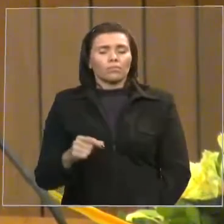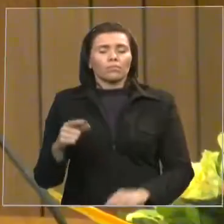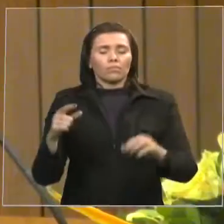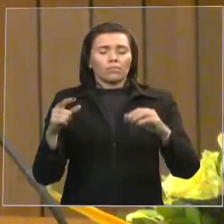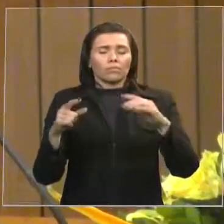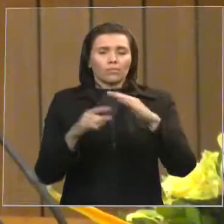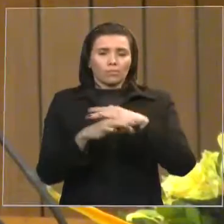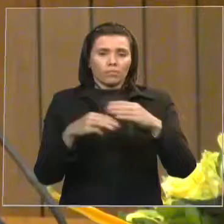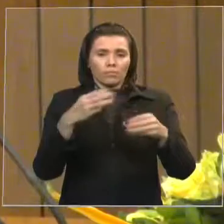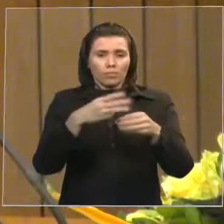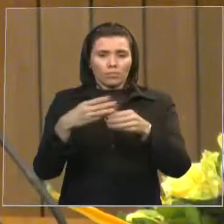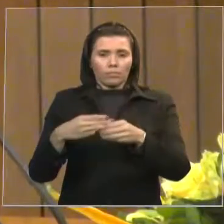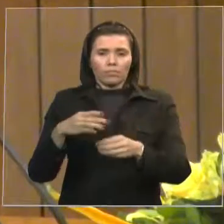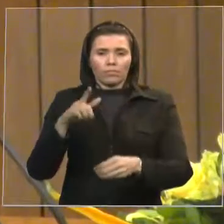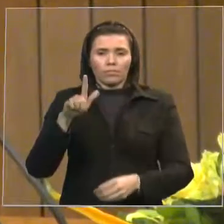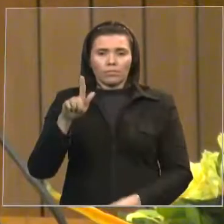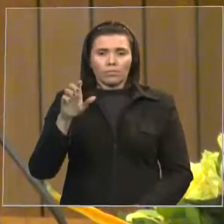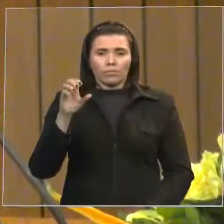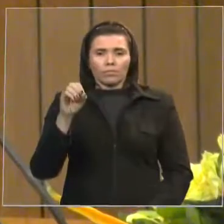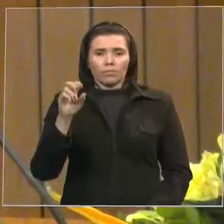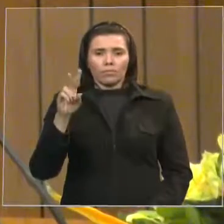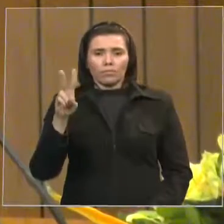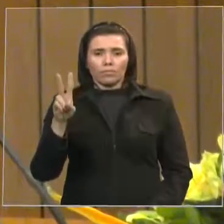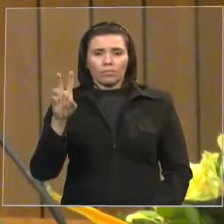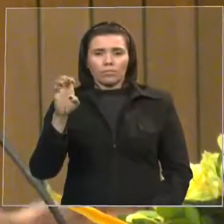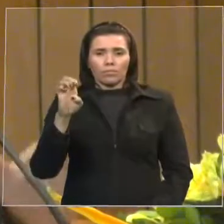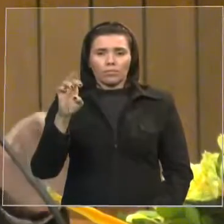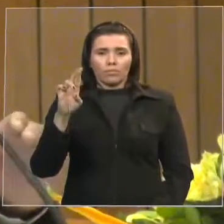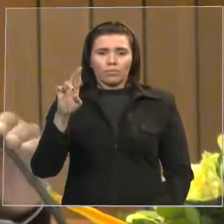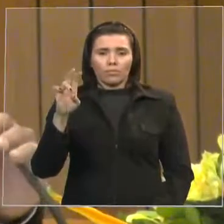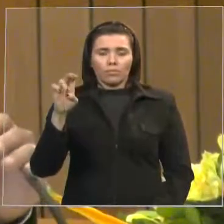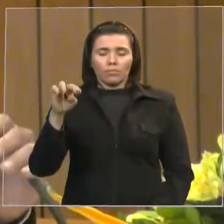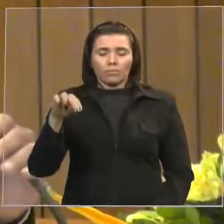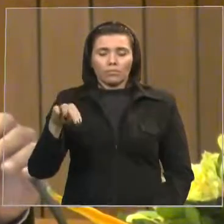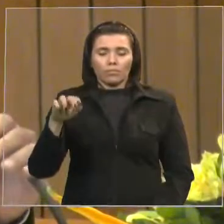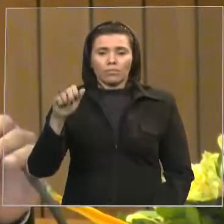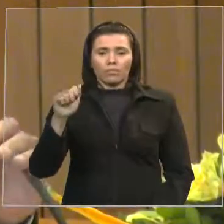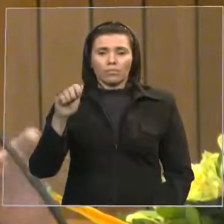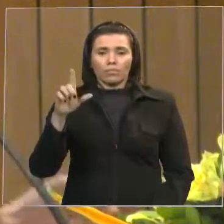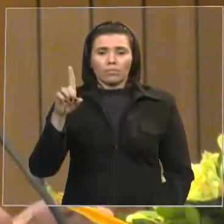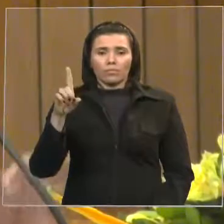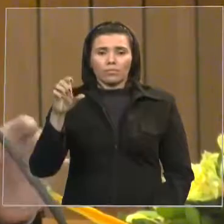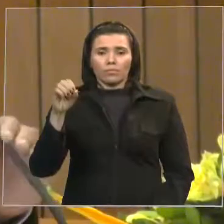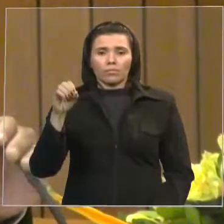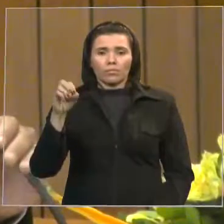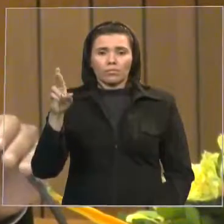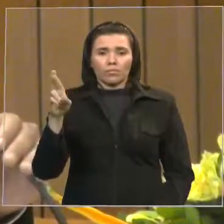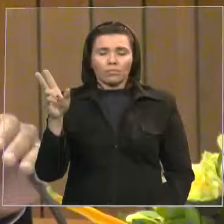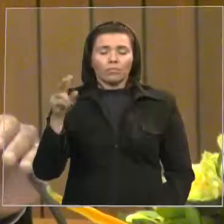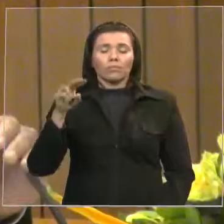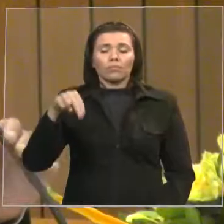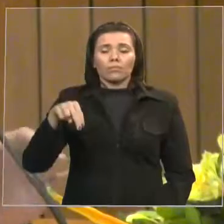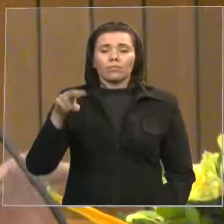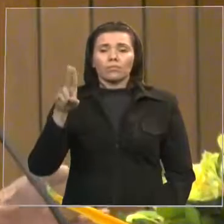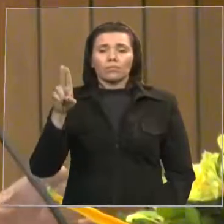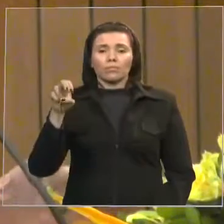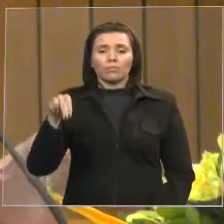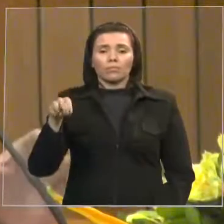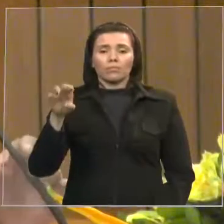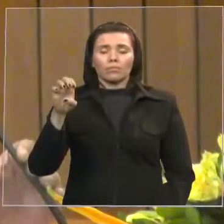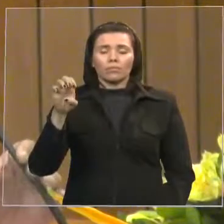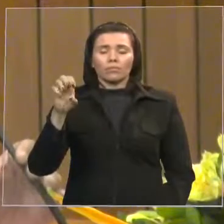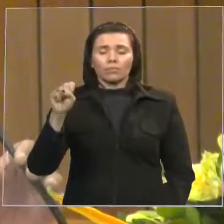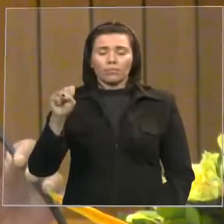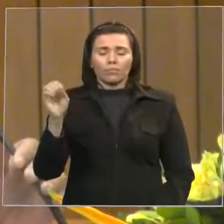e que na última segunda-feira anteontem, na verdade o